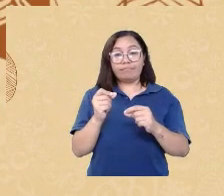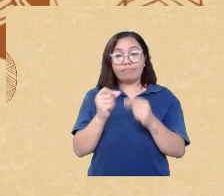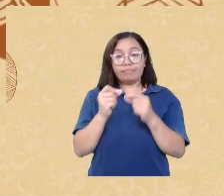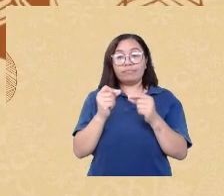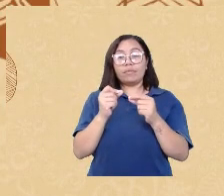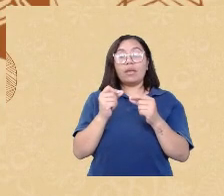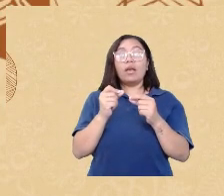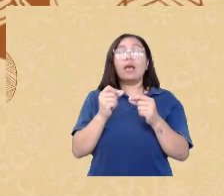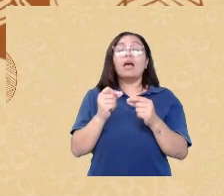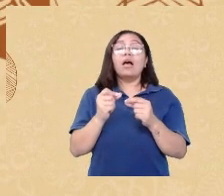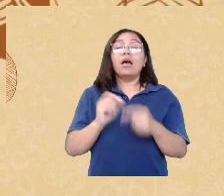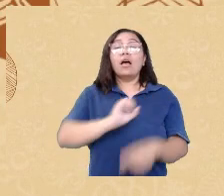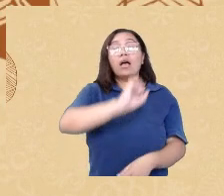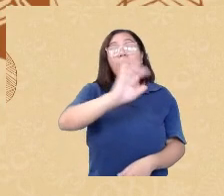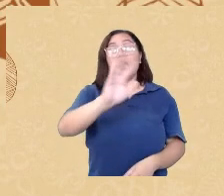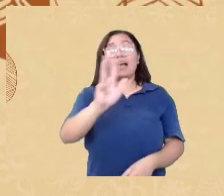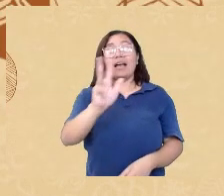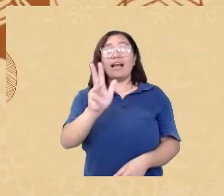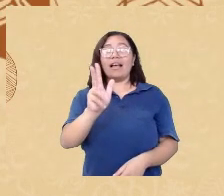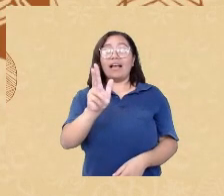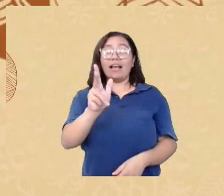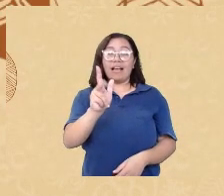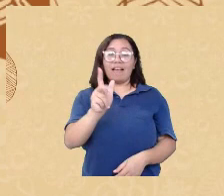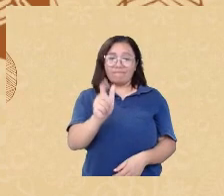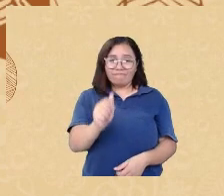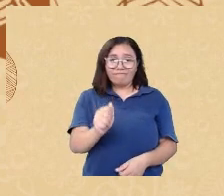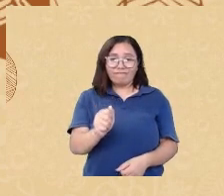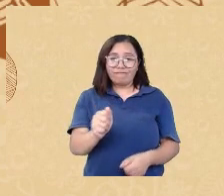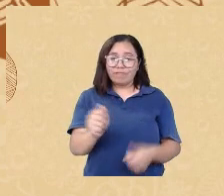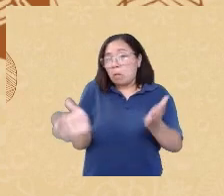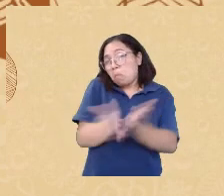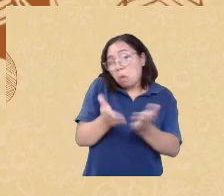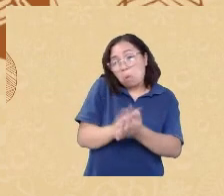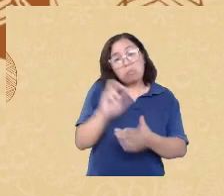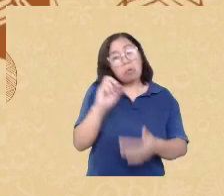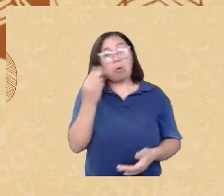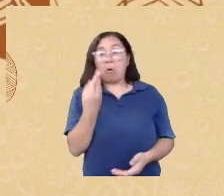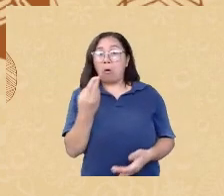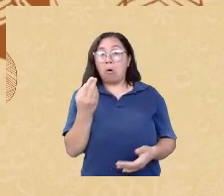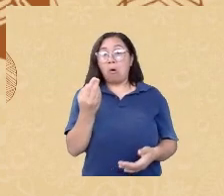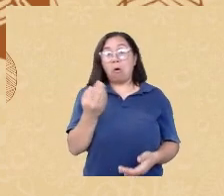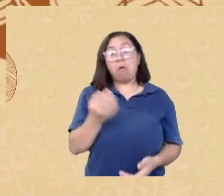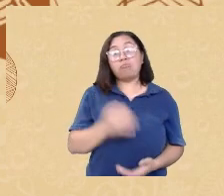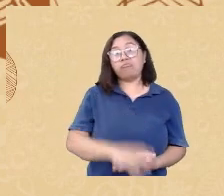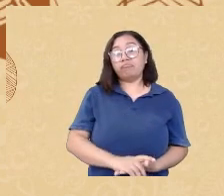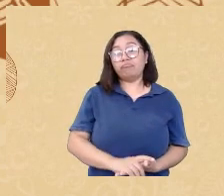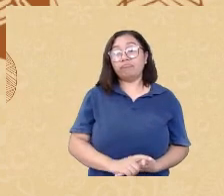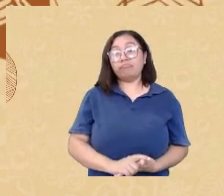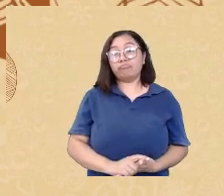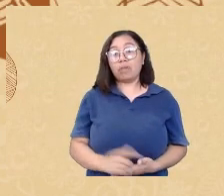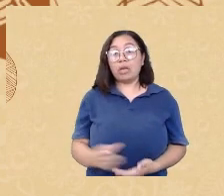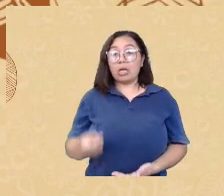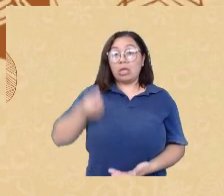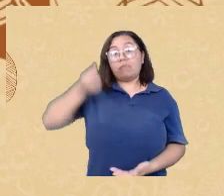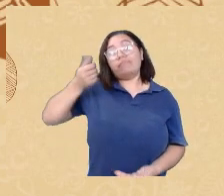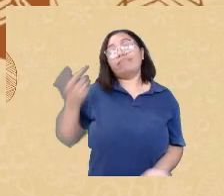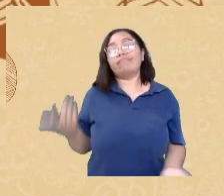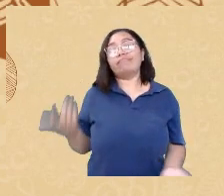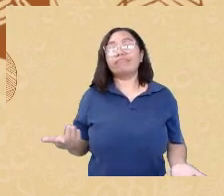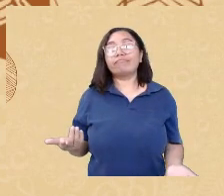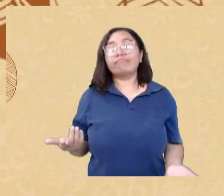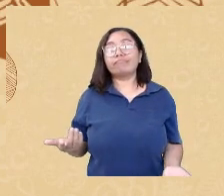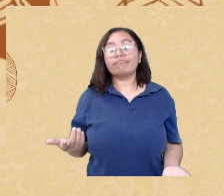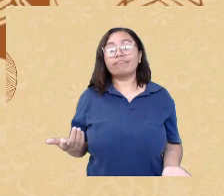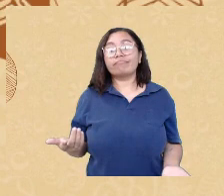é o continente mais pobre ou é o continente mais rico só para vocês terem uma ideia por volta de 1914 sete